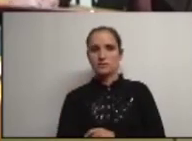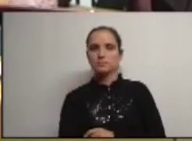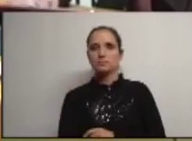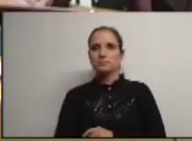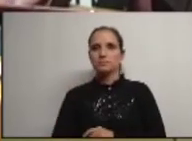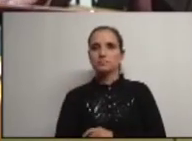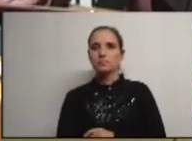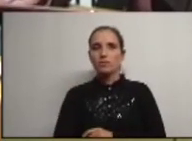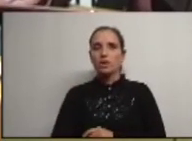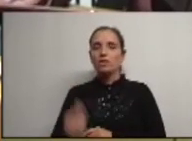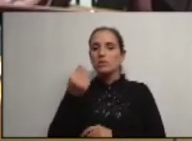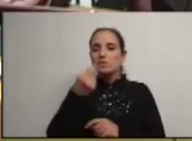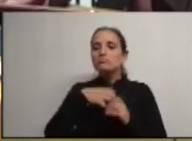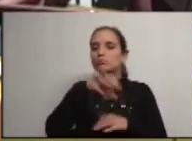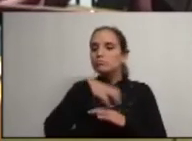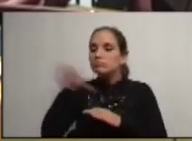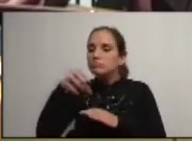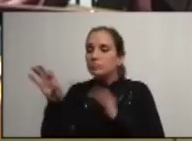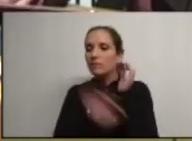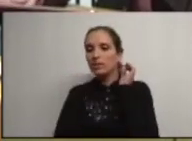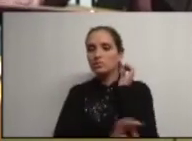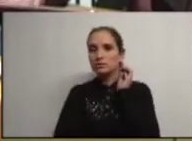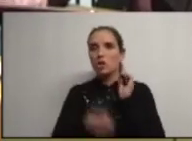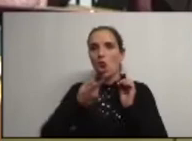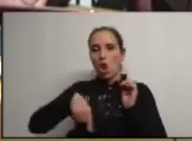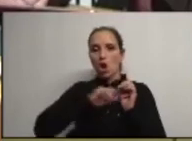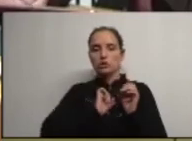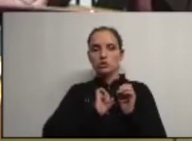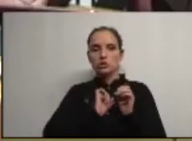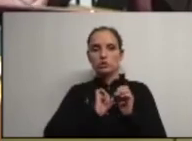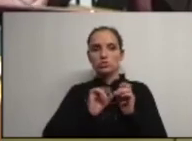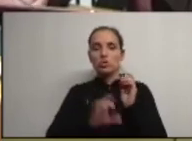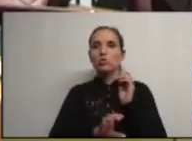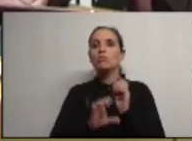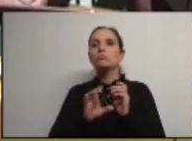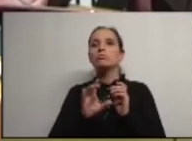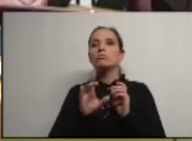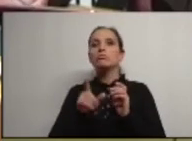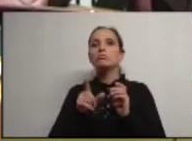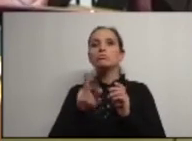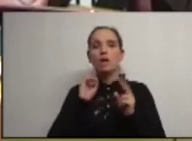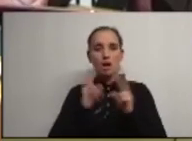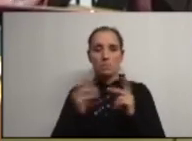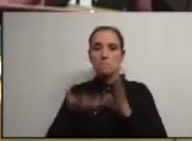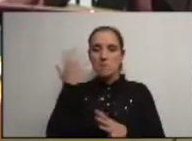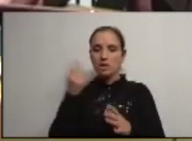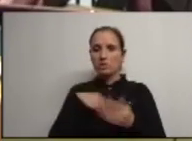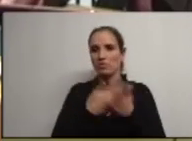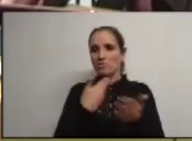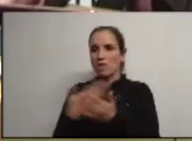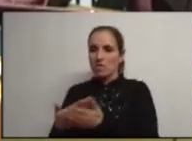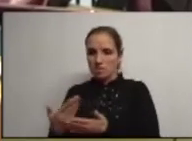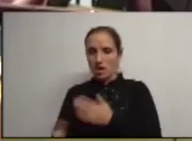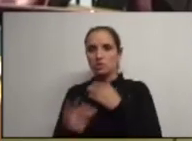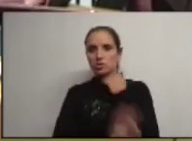sobre as verbas para as freguesias nós somos dos conselhos que mais transfere para as juntas de